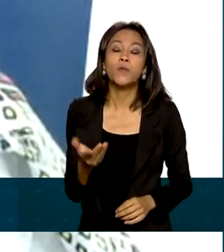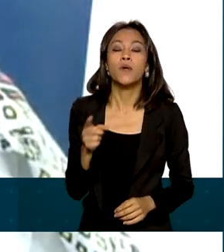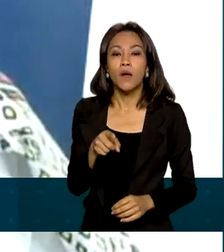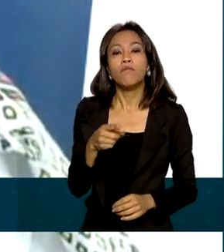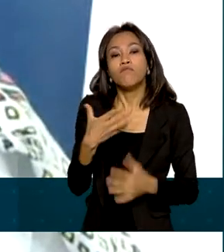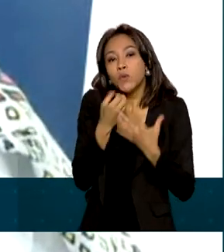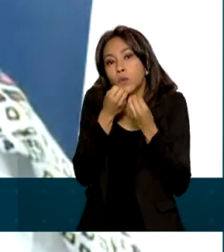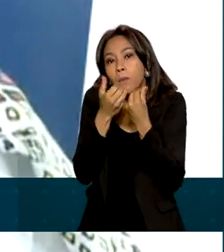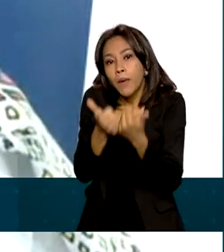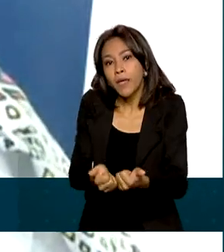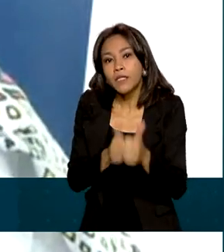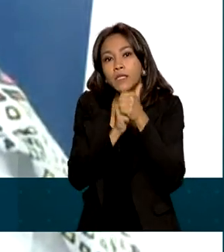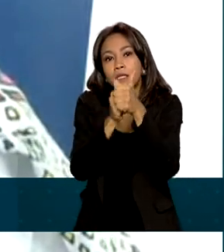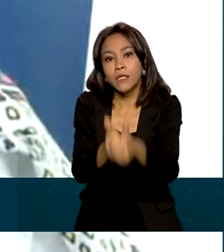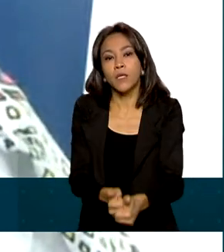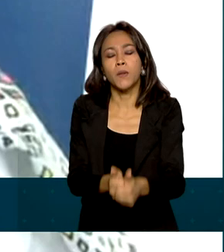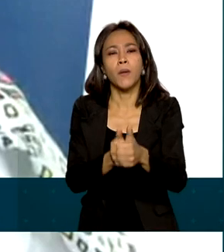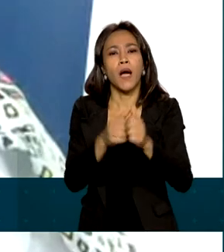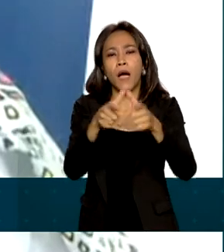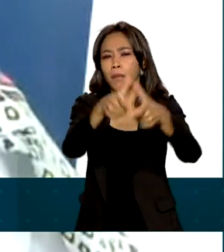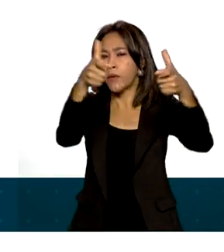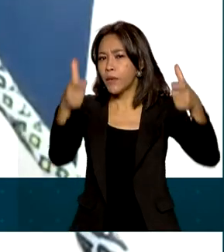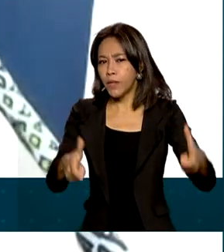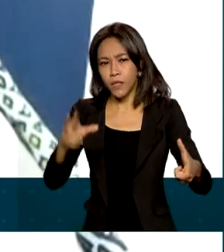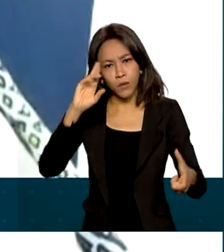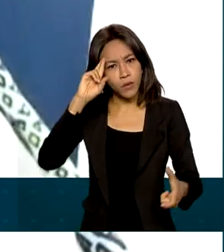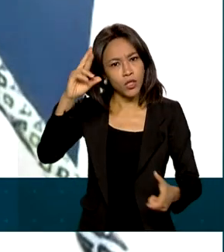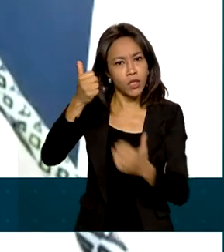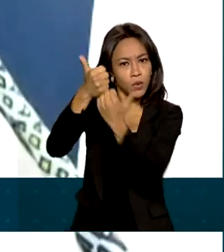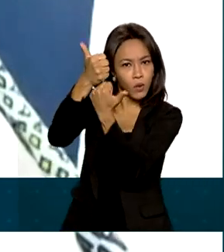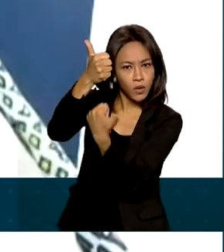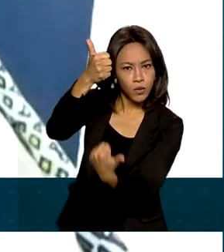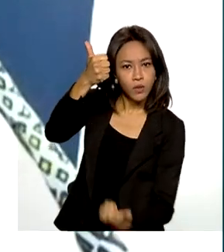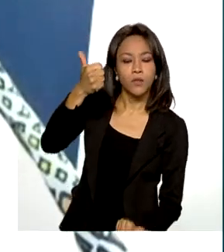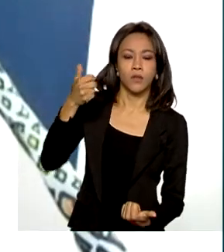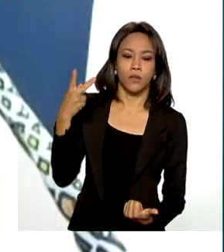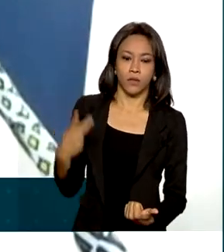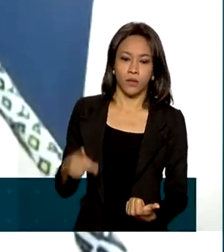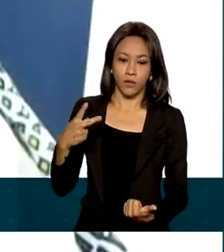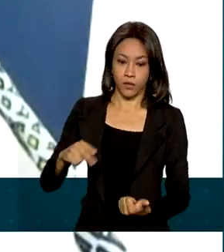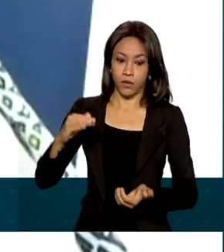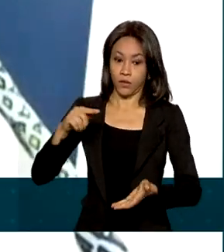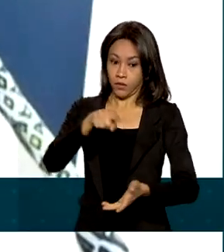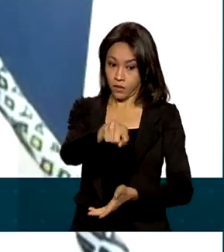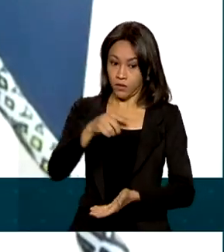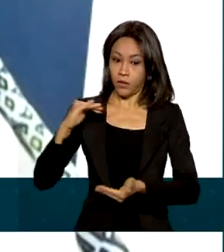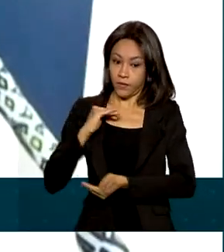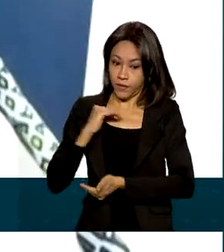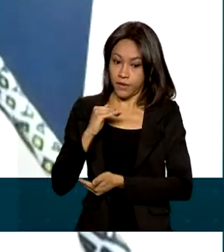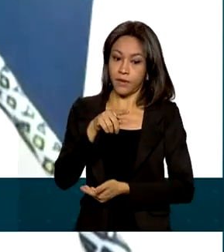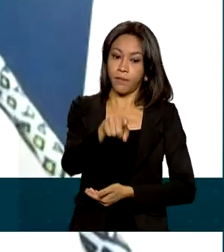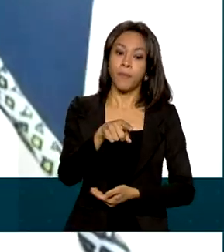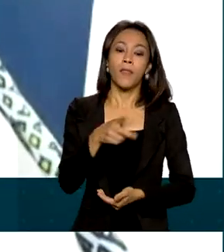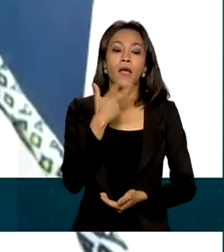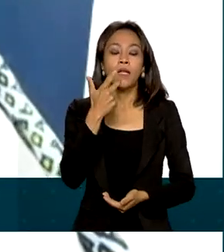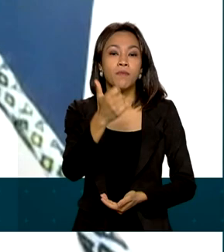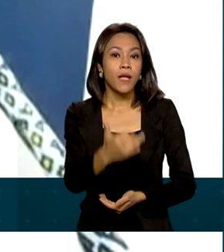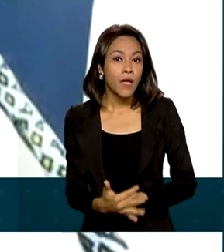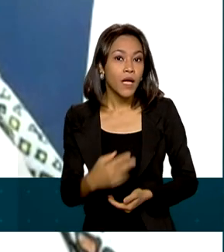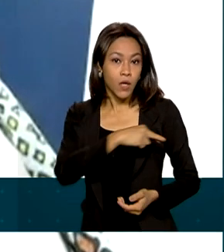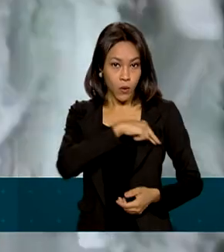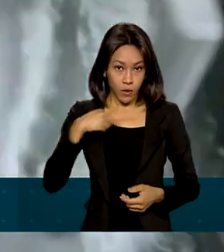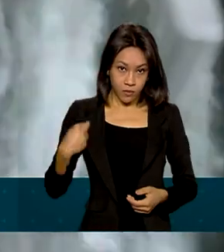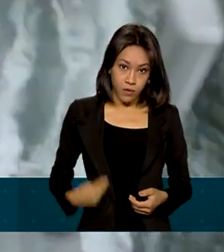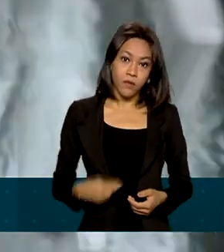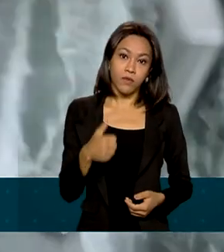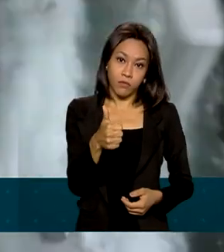e foi seguida pela maioria dos diretores. Os benefícios conhecidos e potenciais da vacina Coronavac superam seus